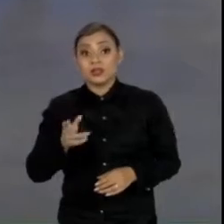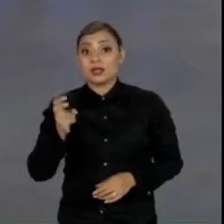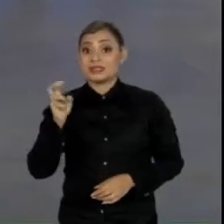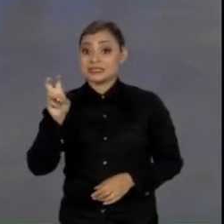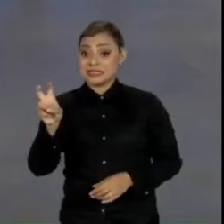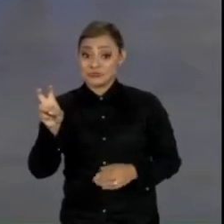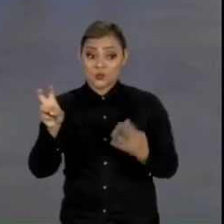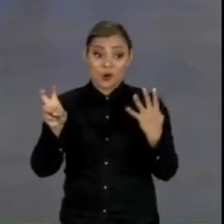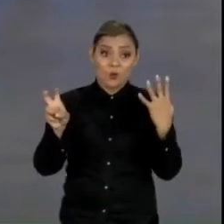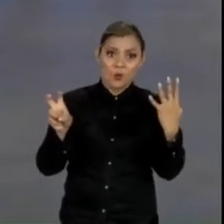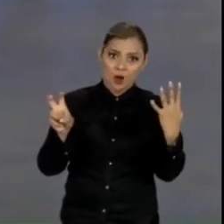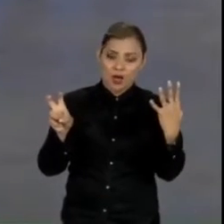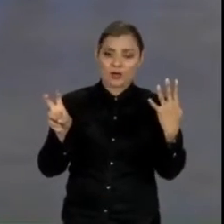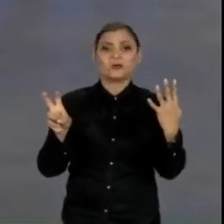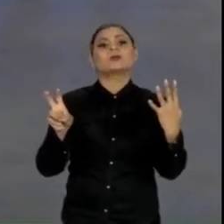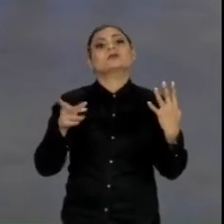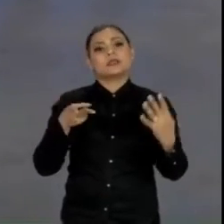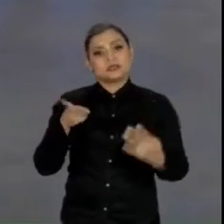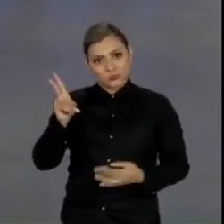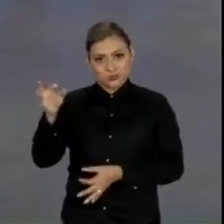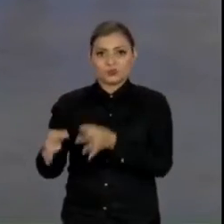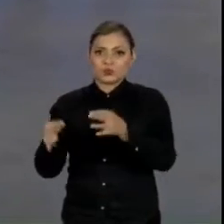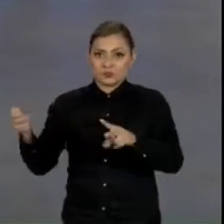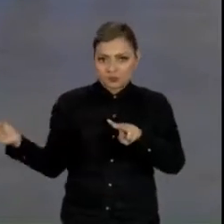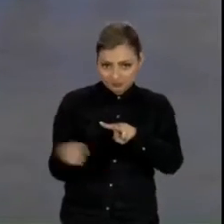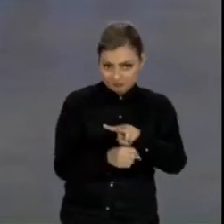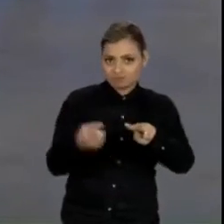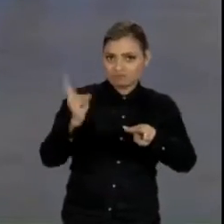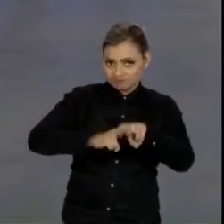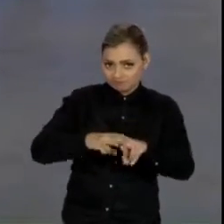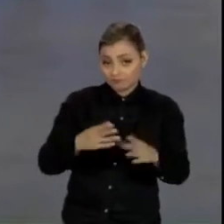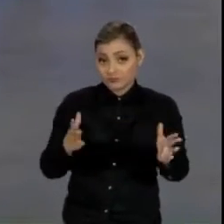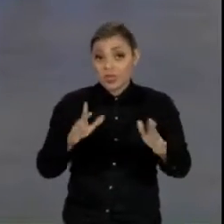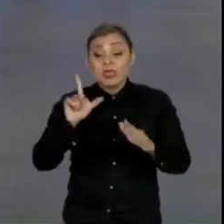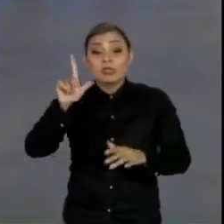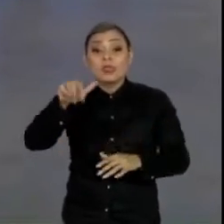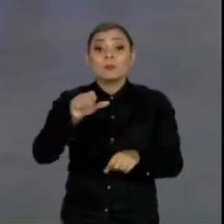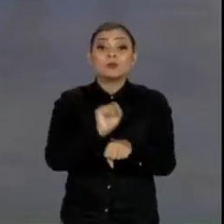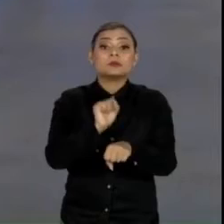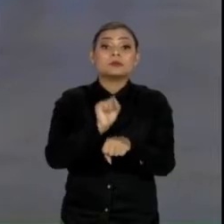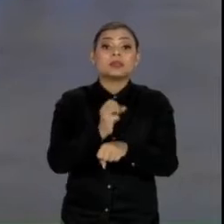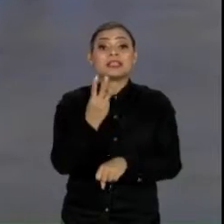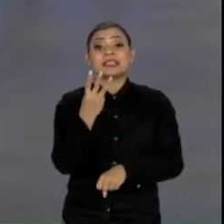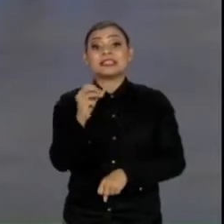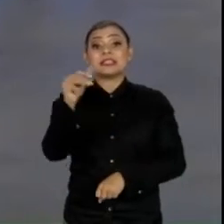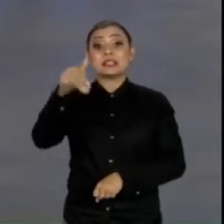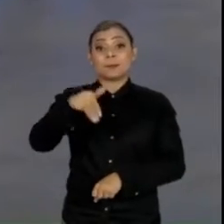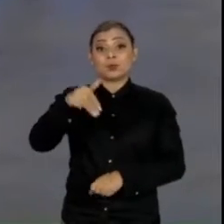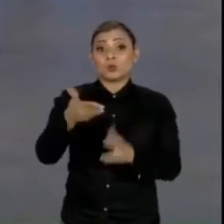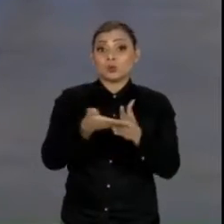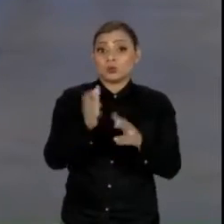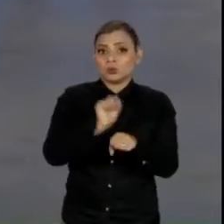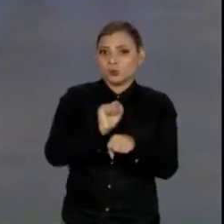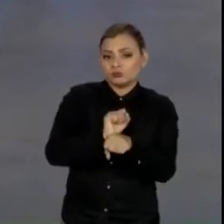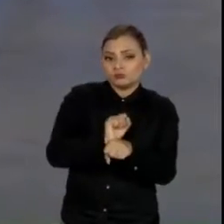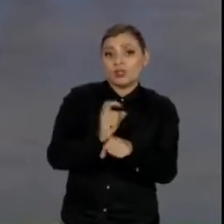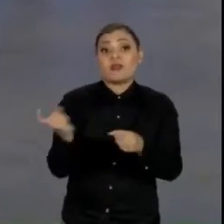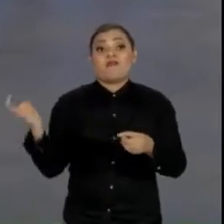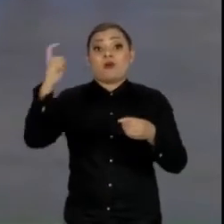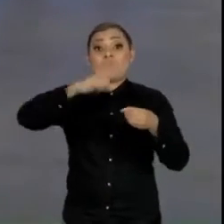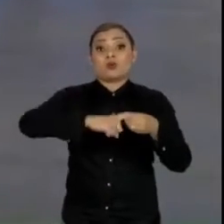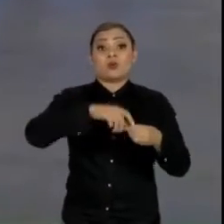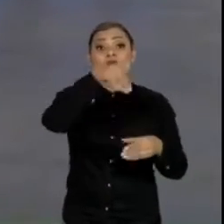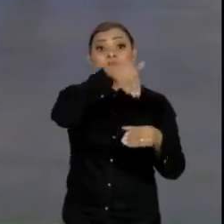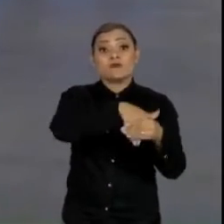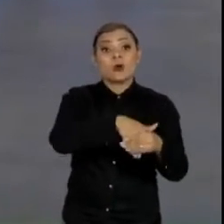4 a favor da manutenção da prisão após condenação em segundo grau. Depois de um intervalo de cerca de 30 minutos, a sessão foi retomada com